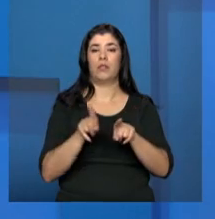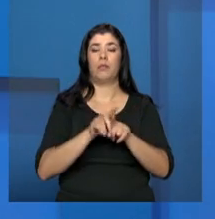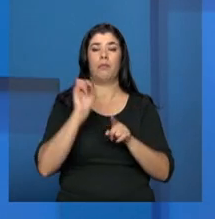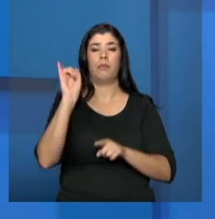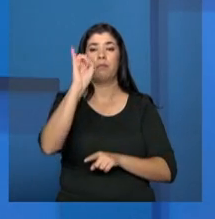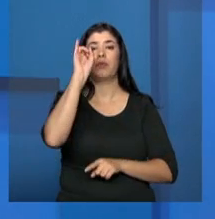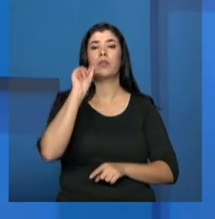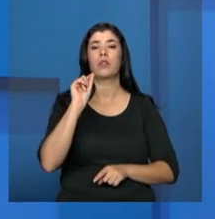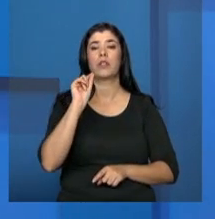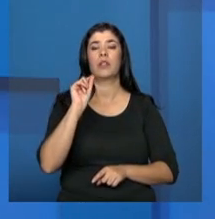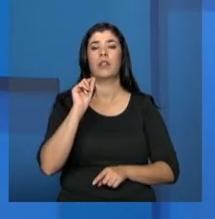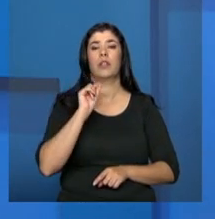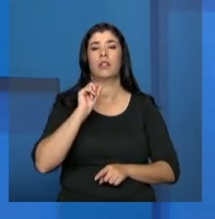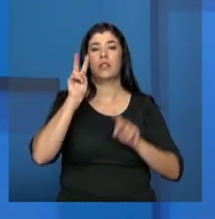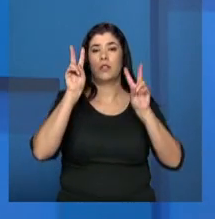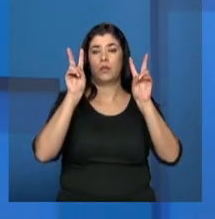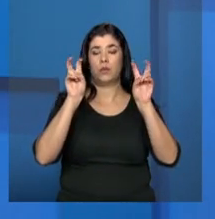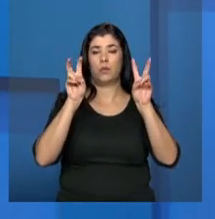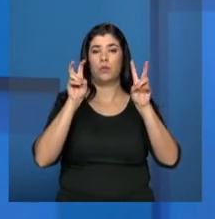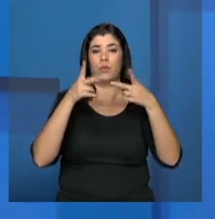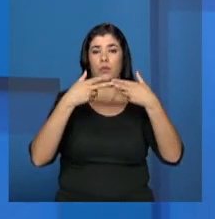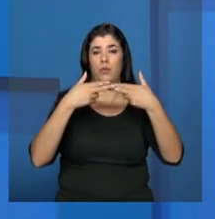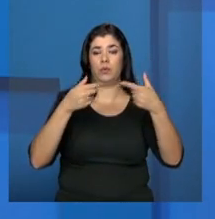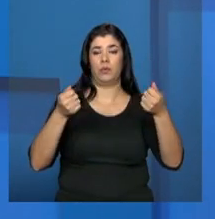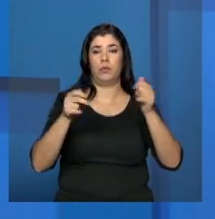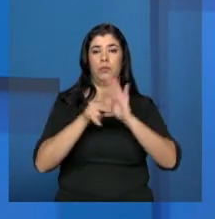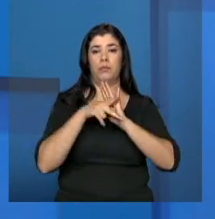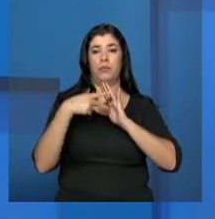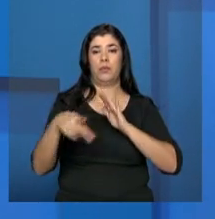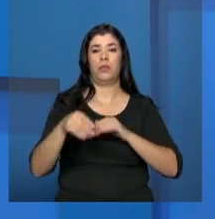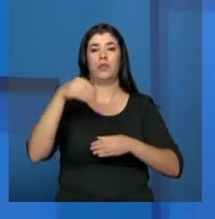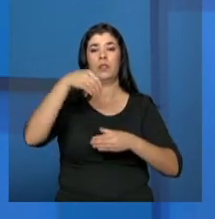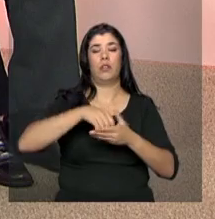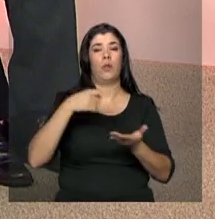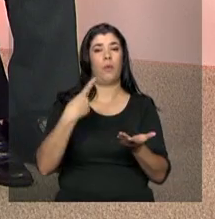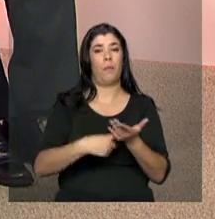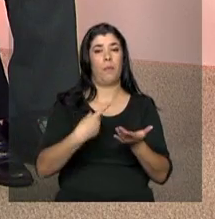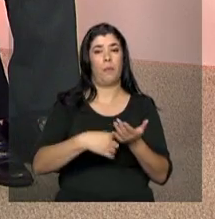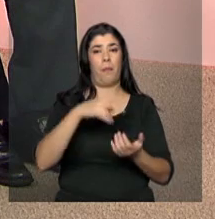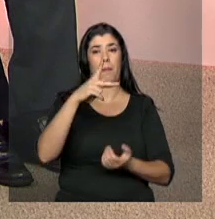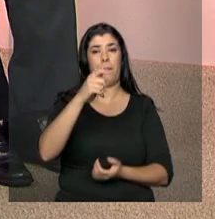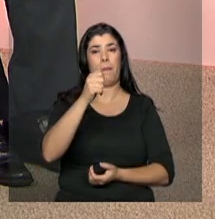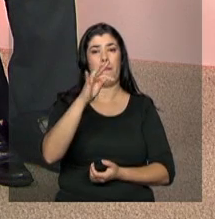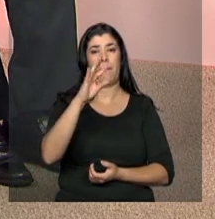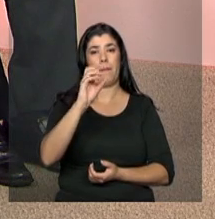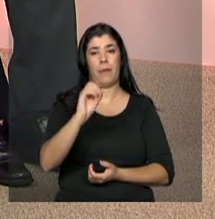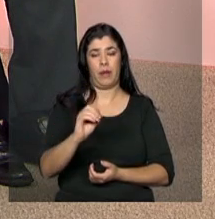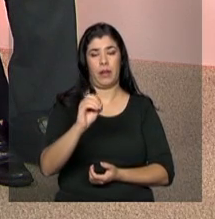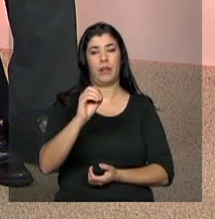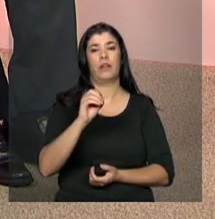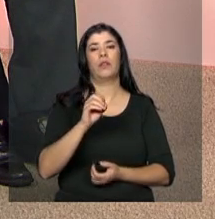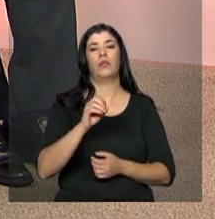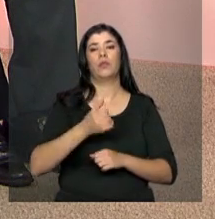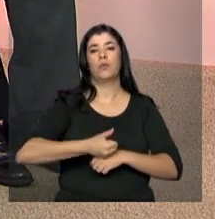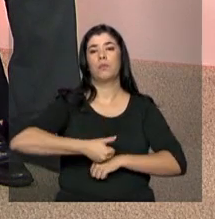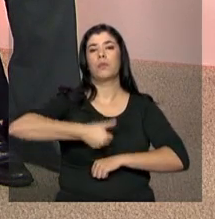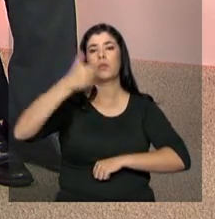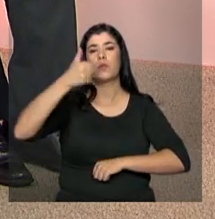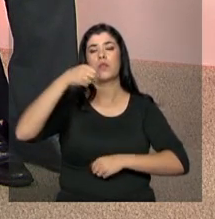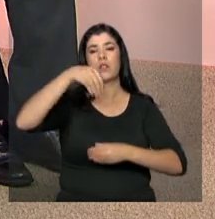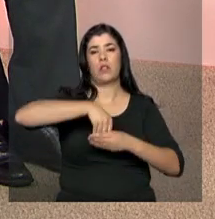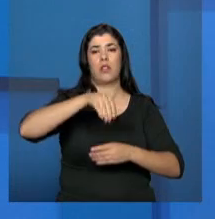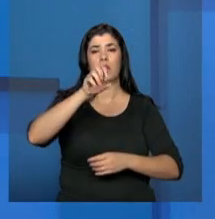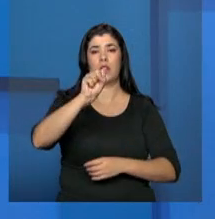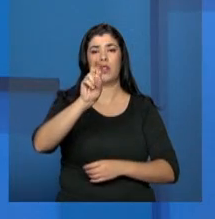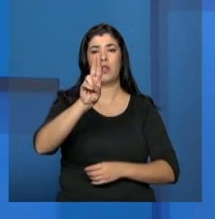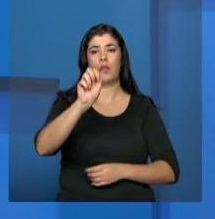os elementos aqui do Pacto de Aprimoramento de Gestão dos SUAS é o apoio e exercício ao controle